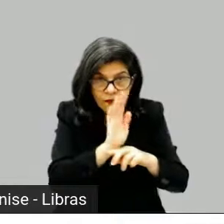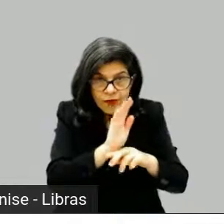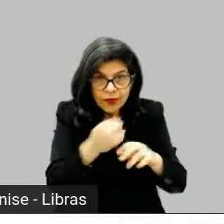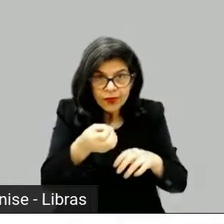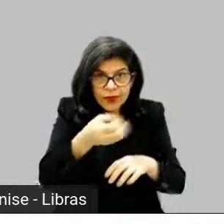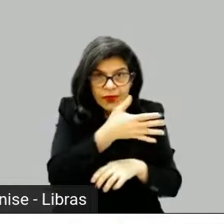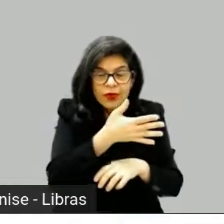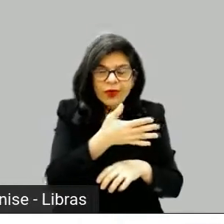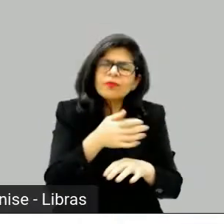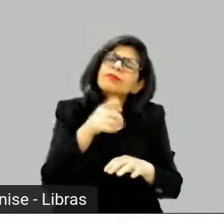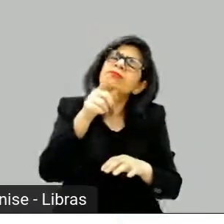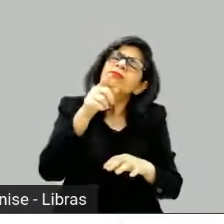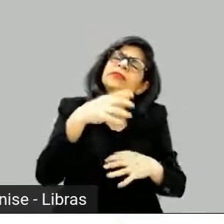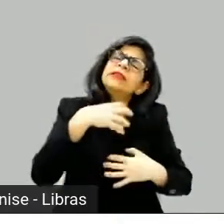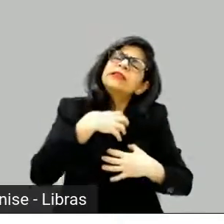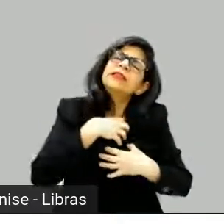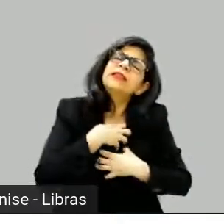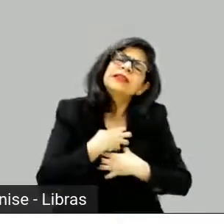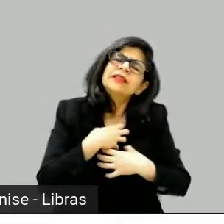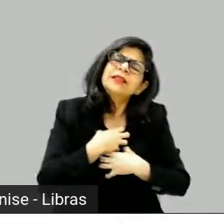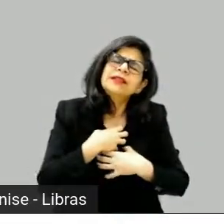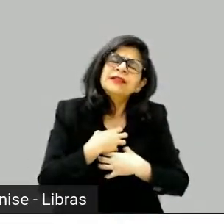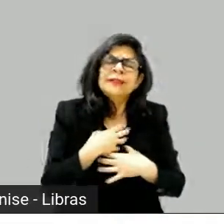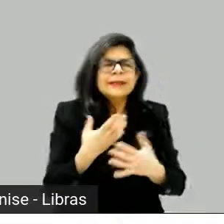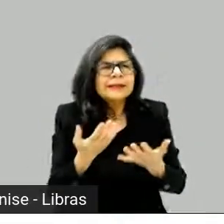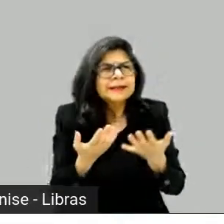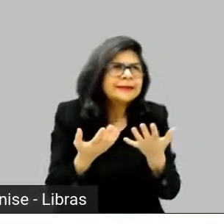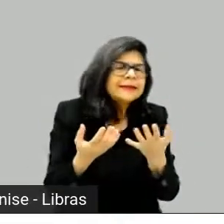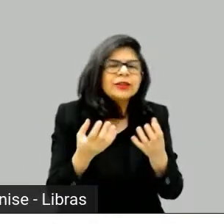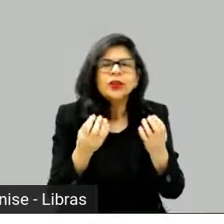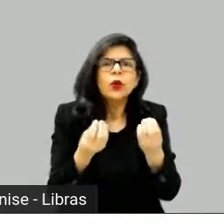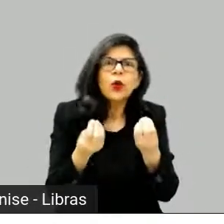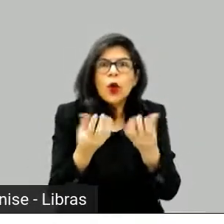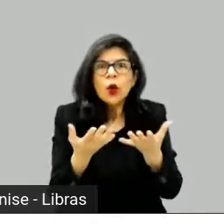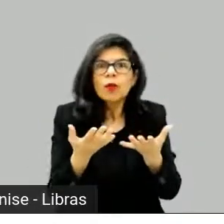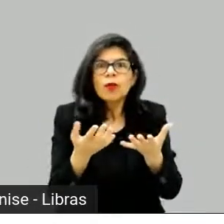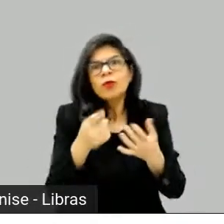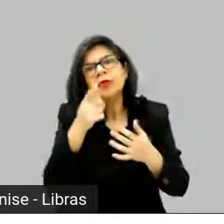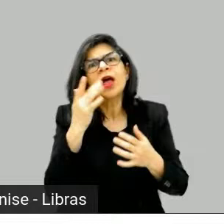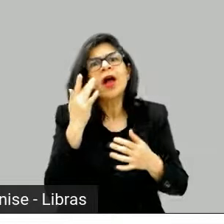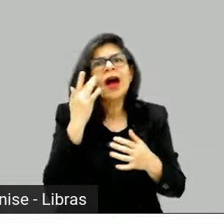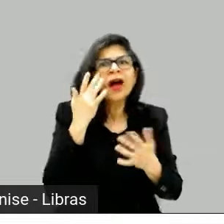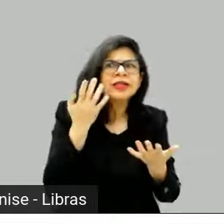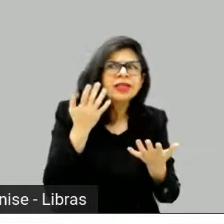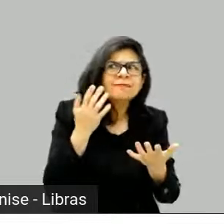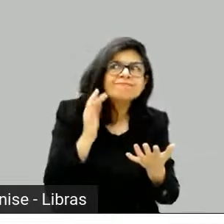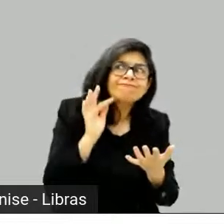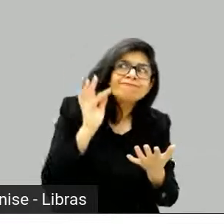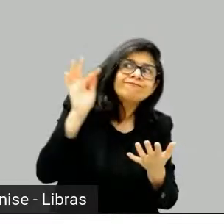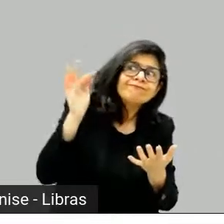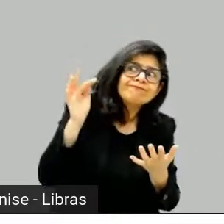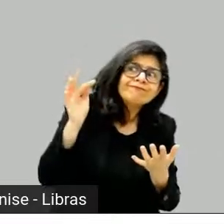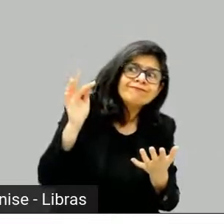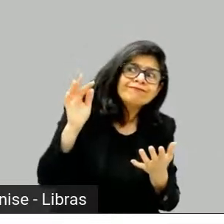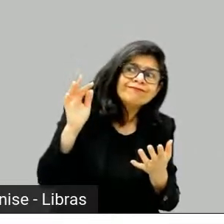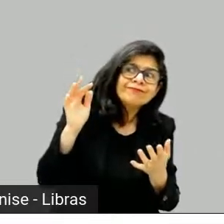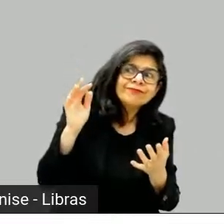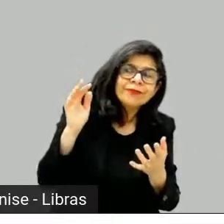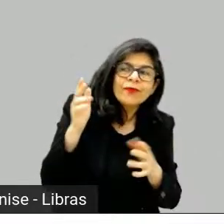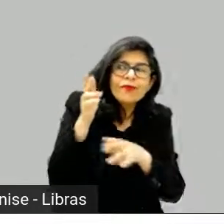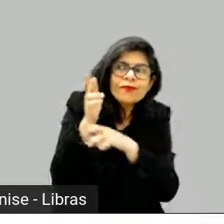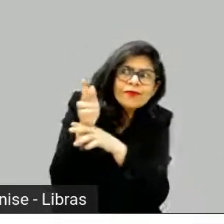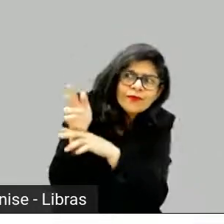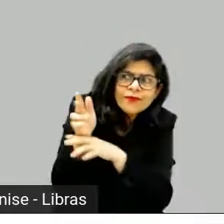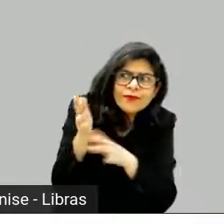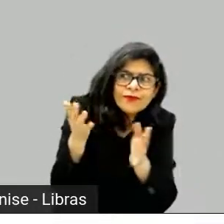será que... Será que vai ficar tão bom quanto o outro? Será que isso aqui... Enfim, eu queria